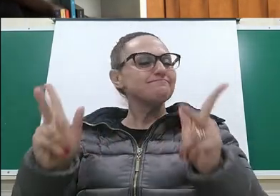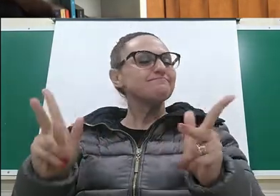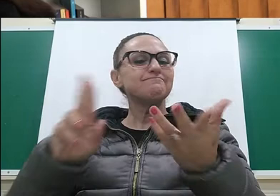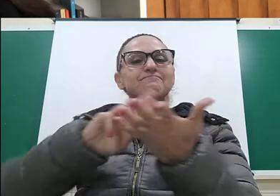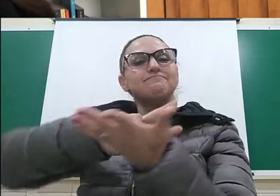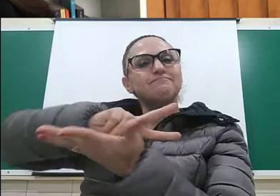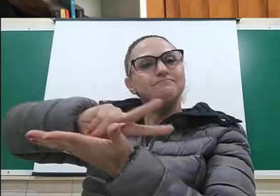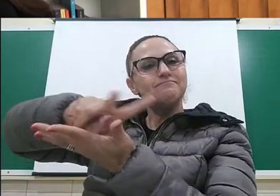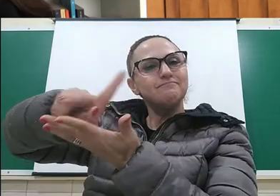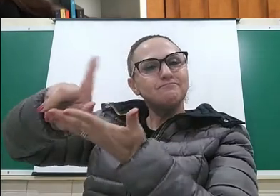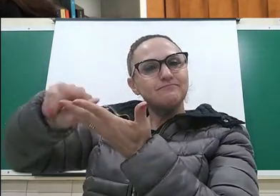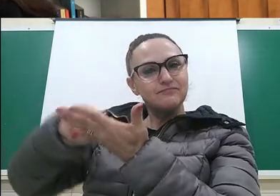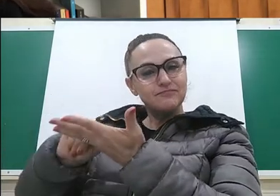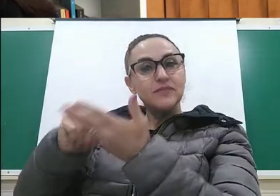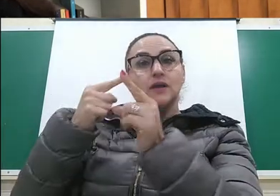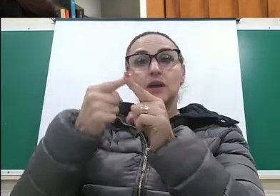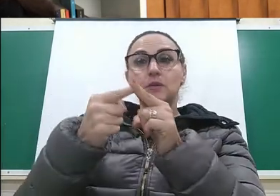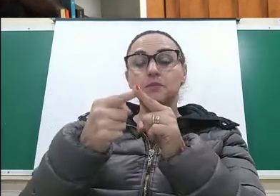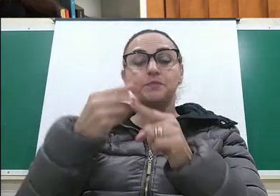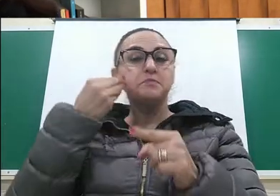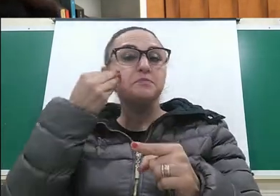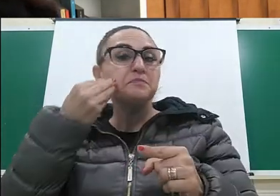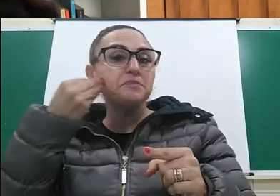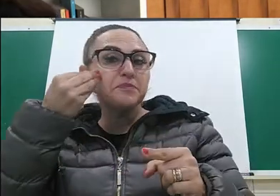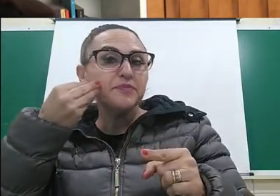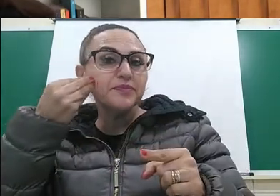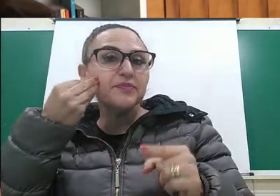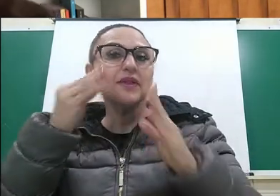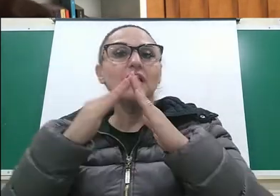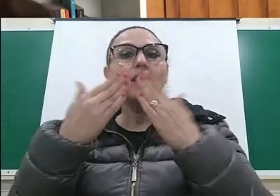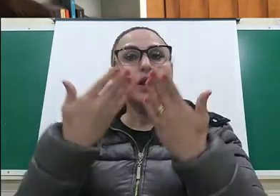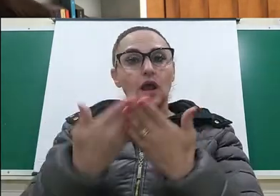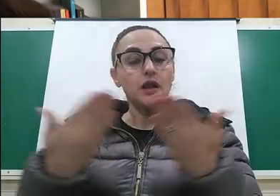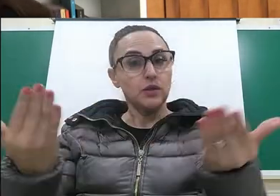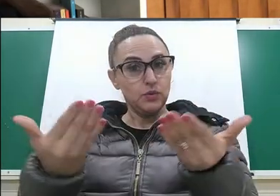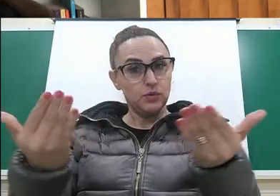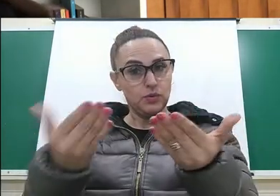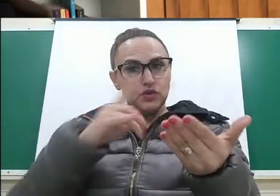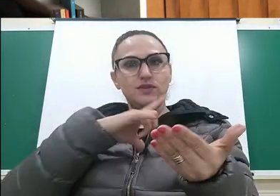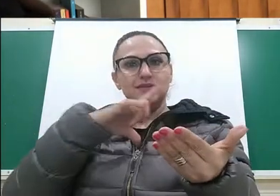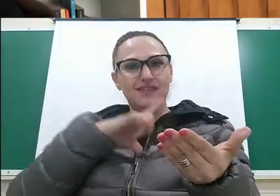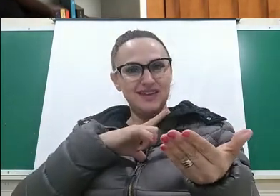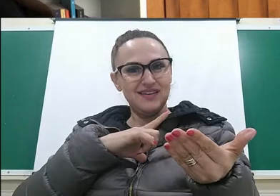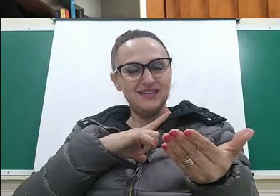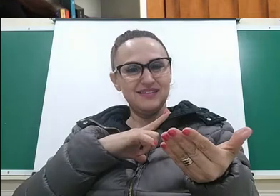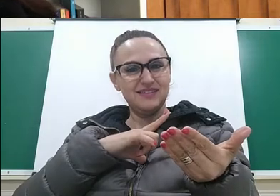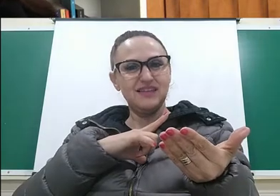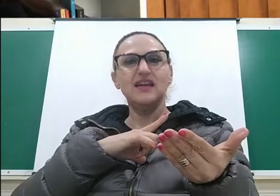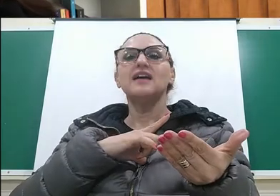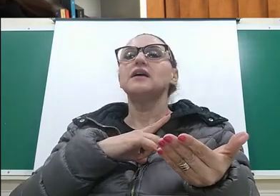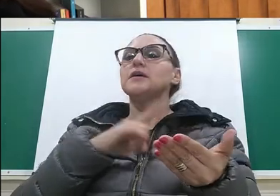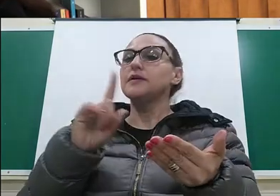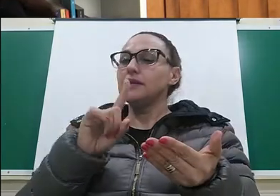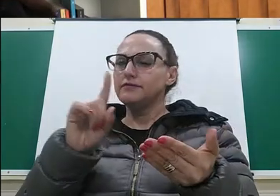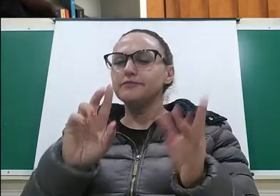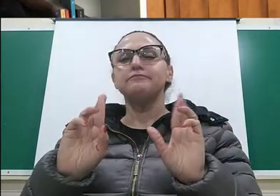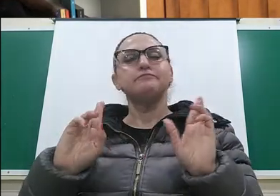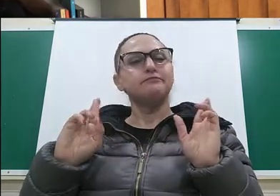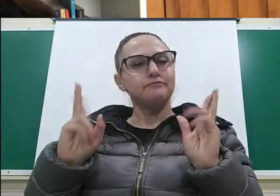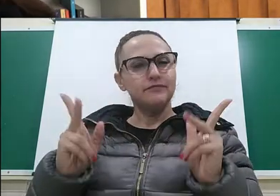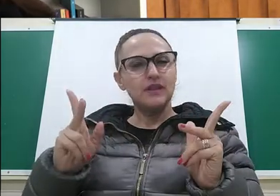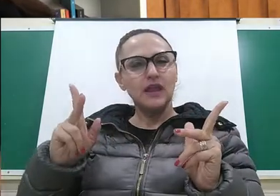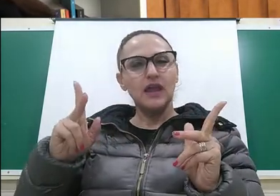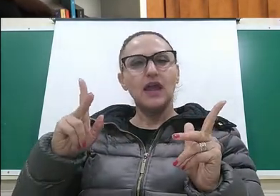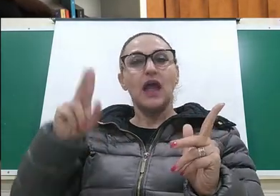diversas. Isso porque essa experiência escolar como nós a conhecemos hoje, ela nem sempre foi assim.